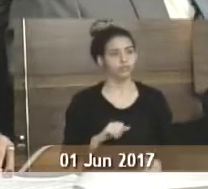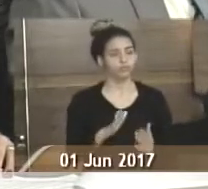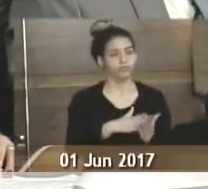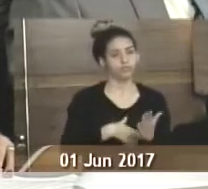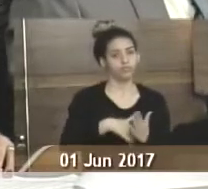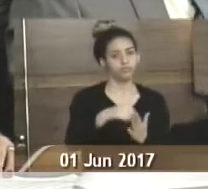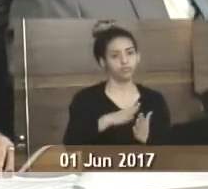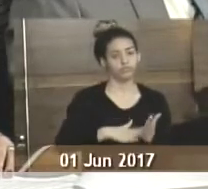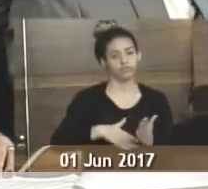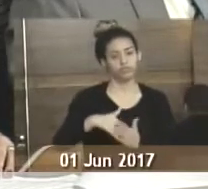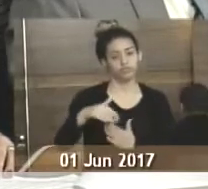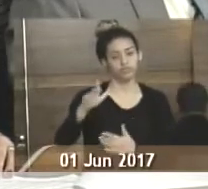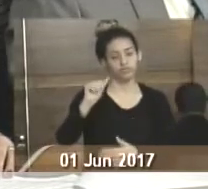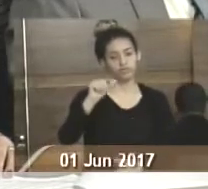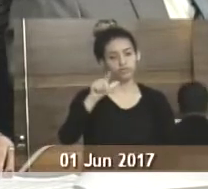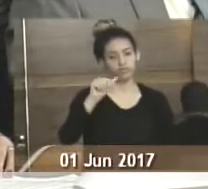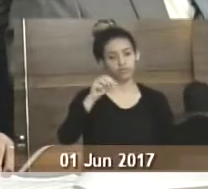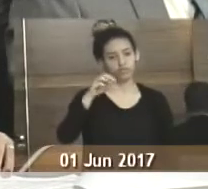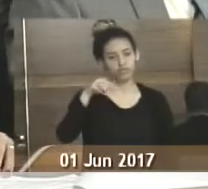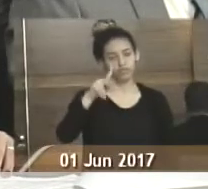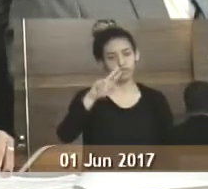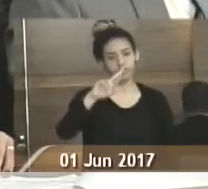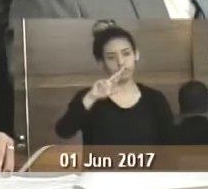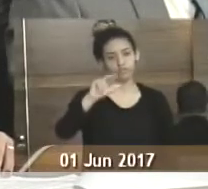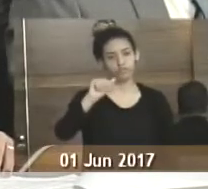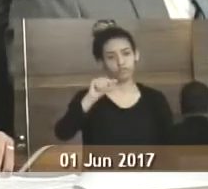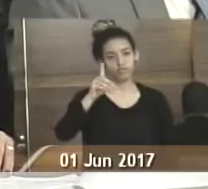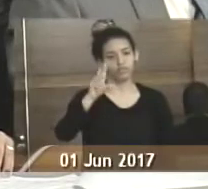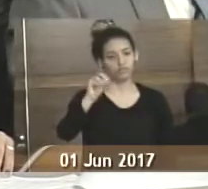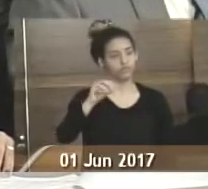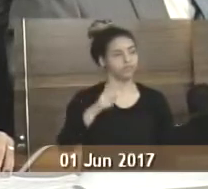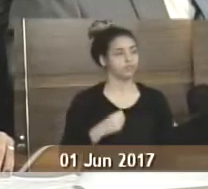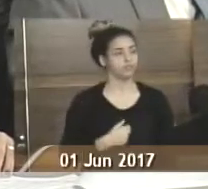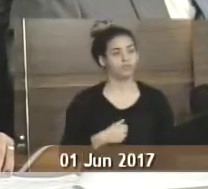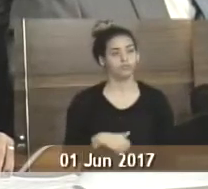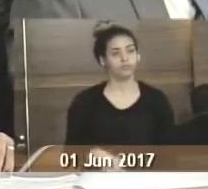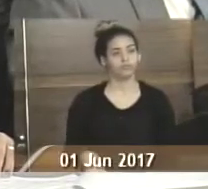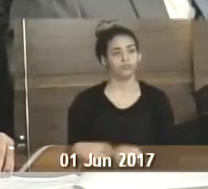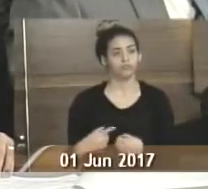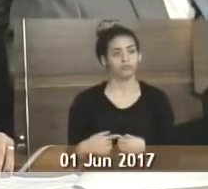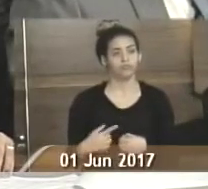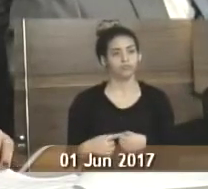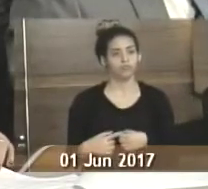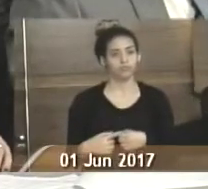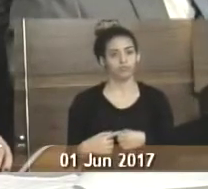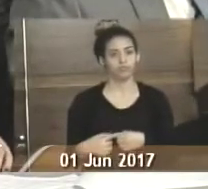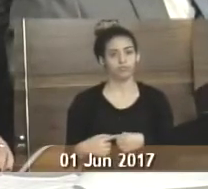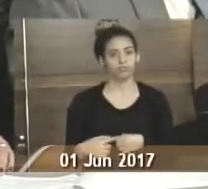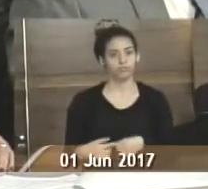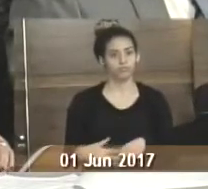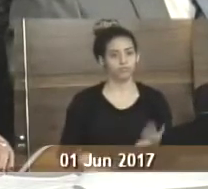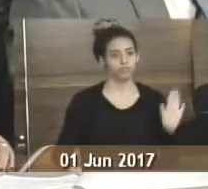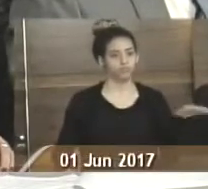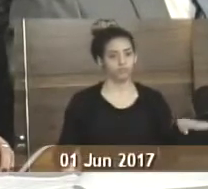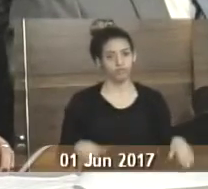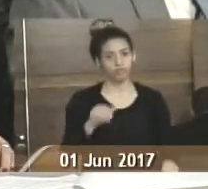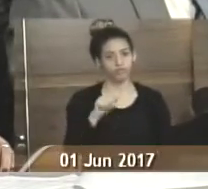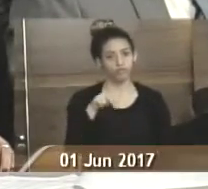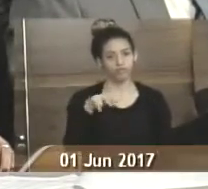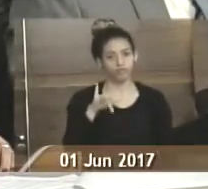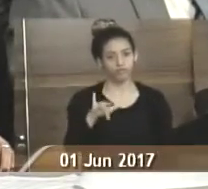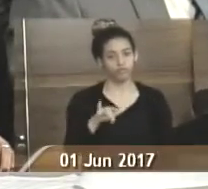pintura da unidade de saúde, ESF Praia do Anil, localizado na rua Leandro José de Figueiredo, bairro Praia do Anil.